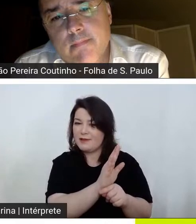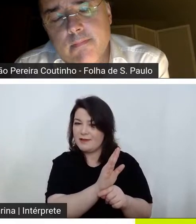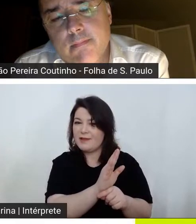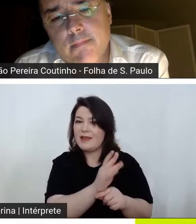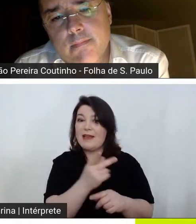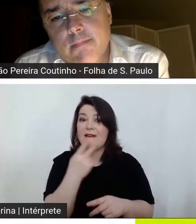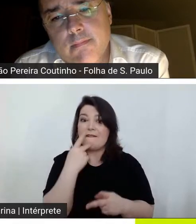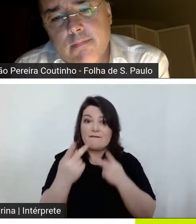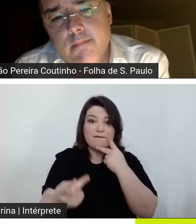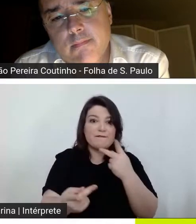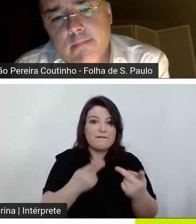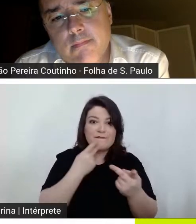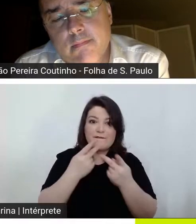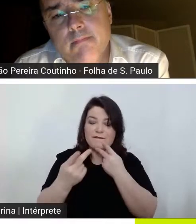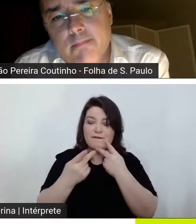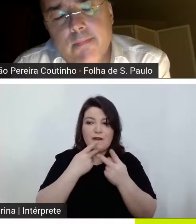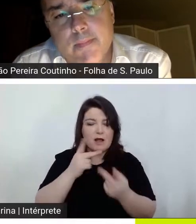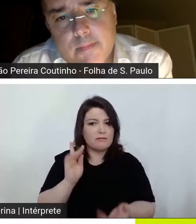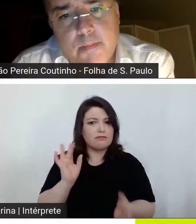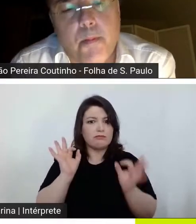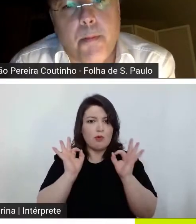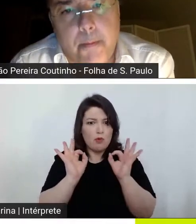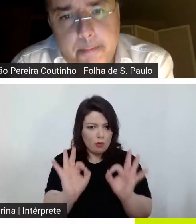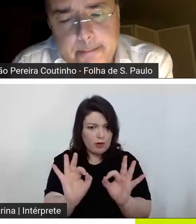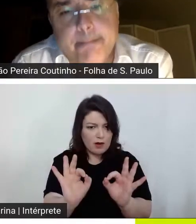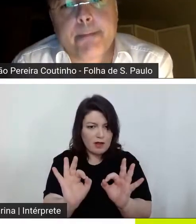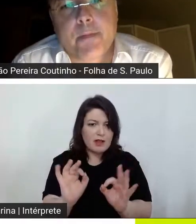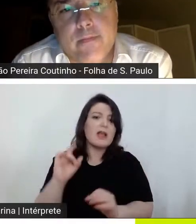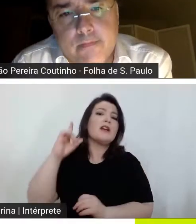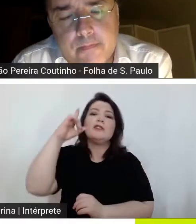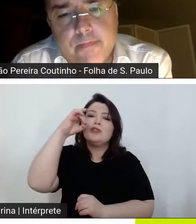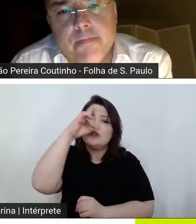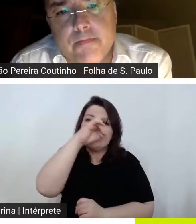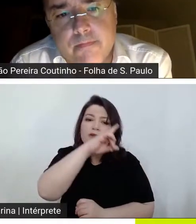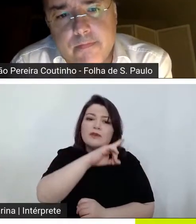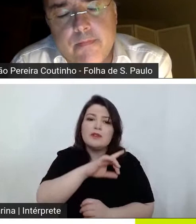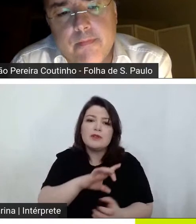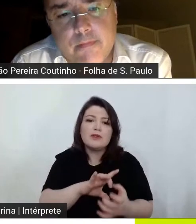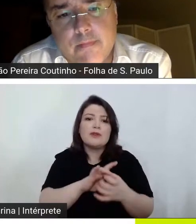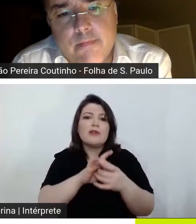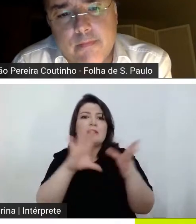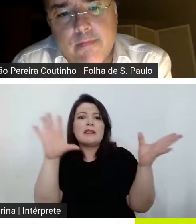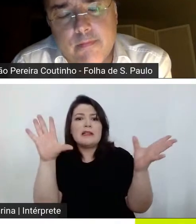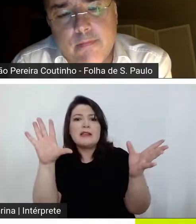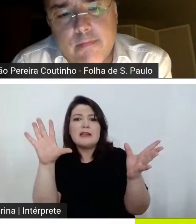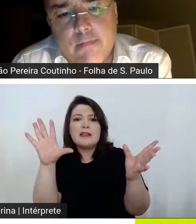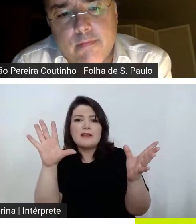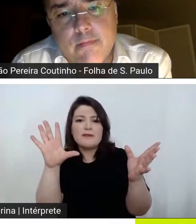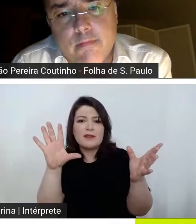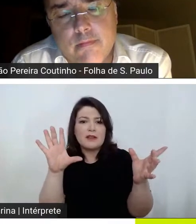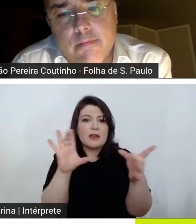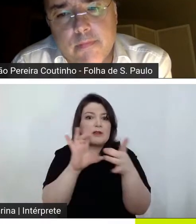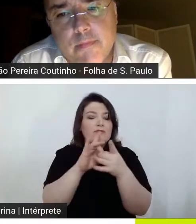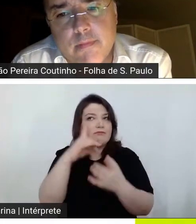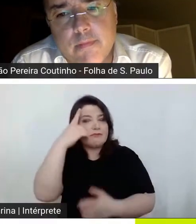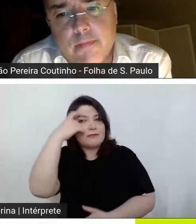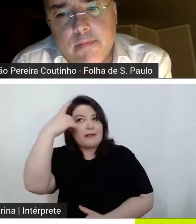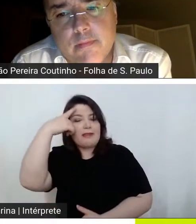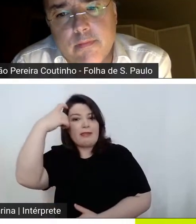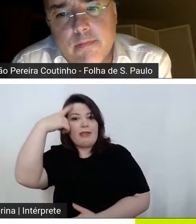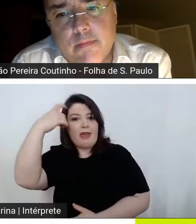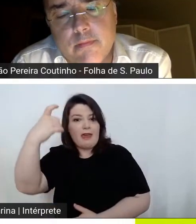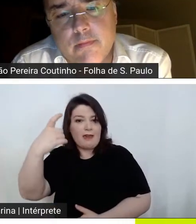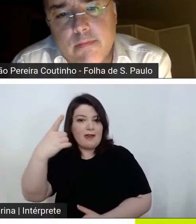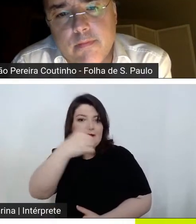fala é concreta é difícil fazer uma livre associação de ideia aquilo que eu estava dizendo que eu fui